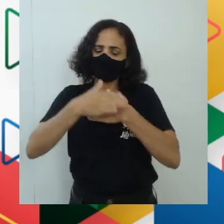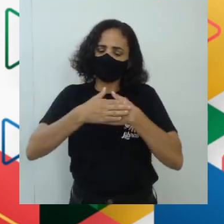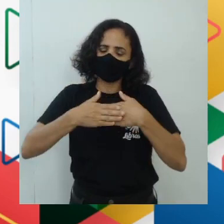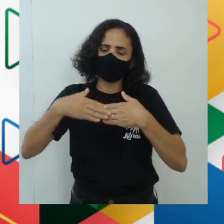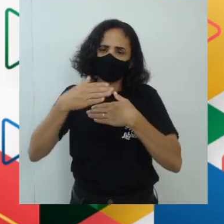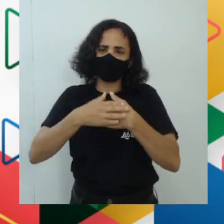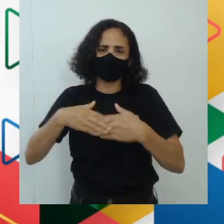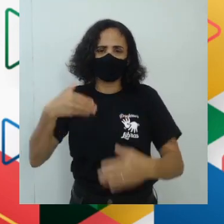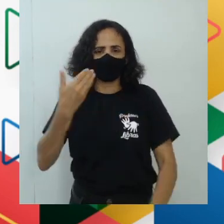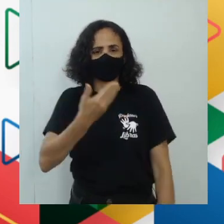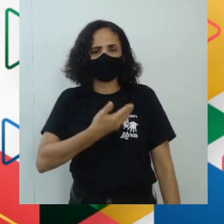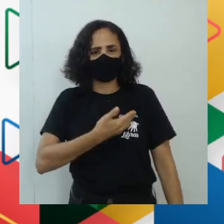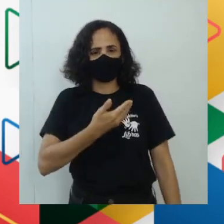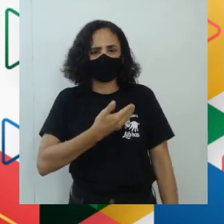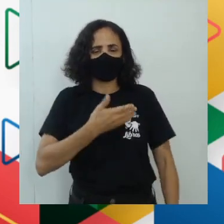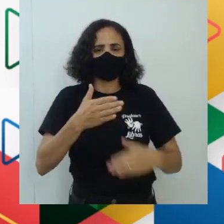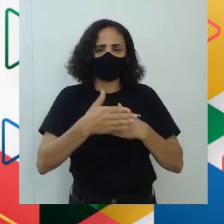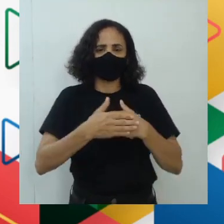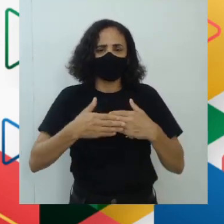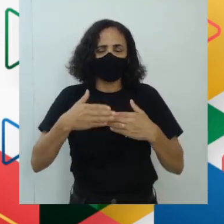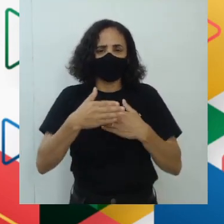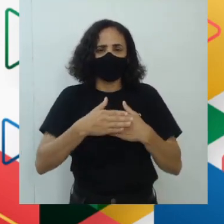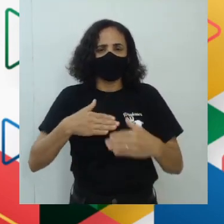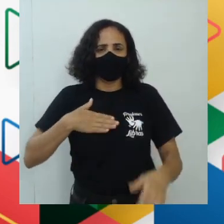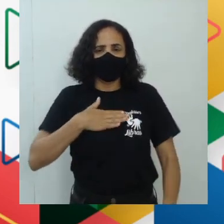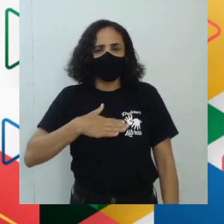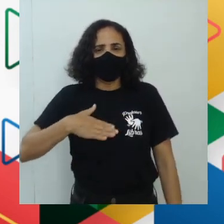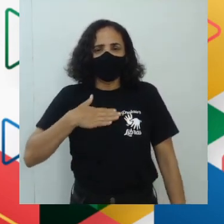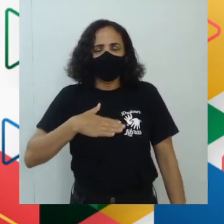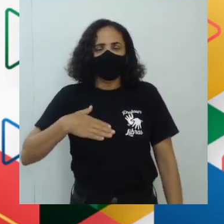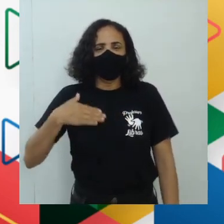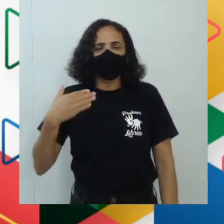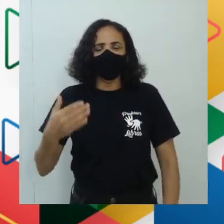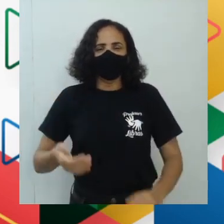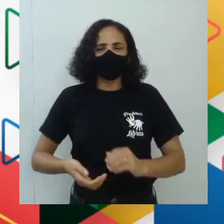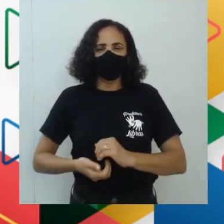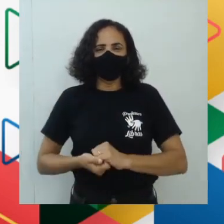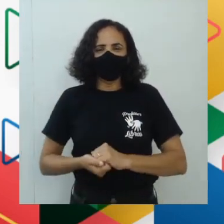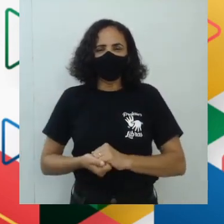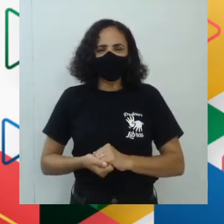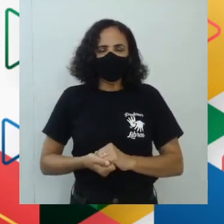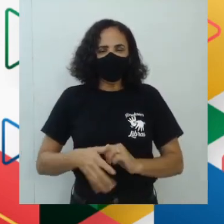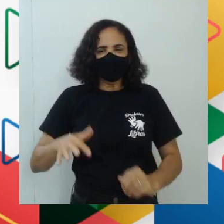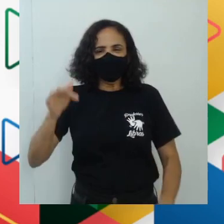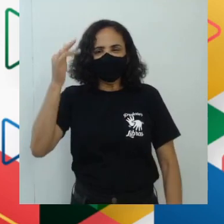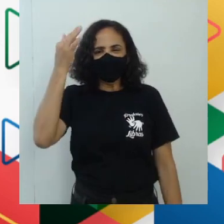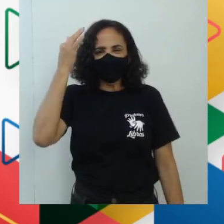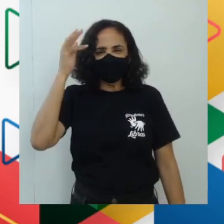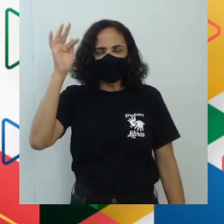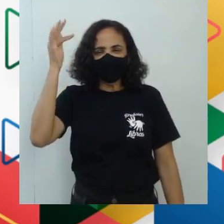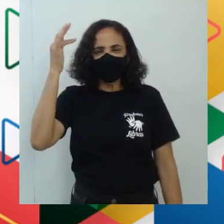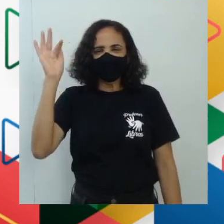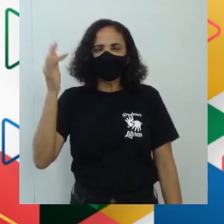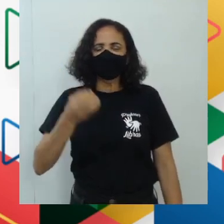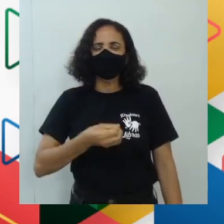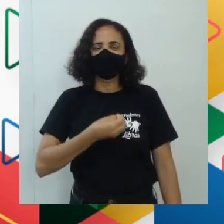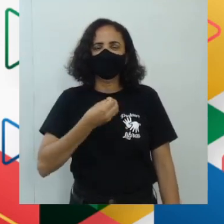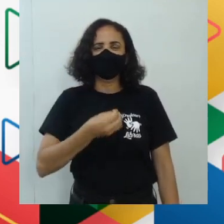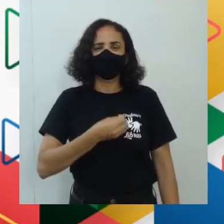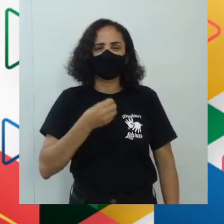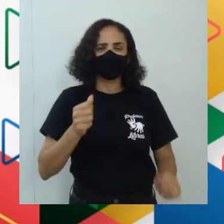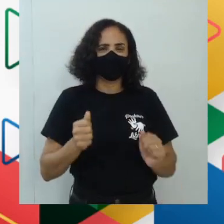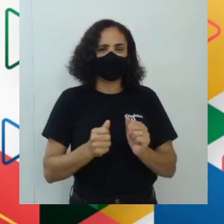amigos, de pessoas que se gostam, que convivem, etc. Então, a filosofia seria a convivência,